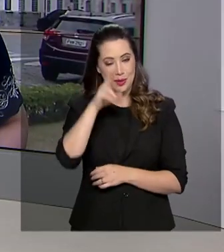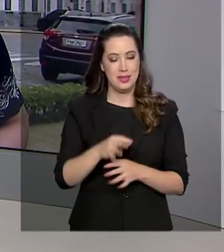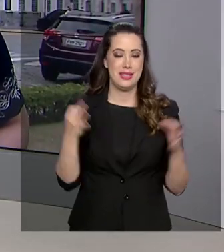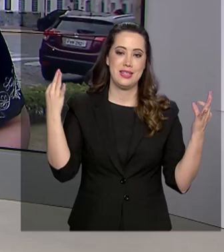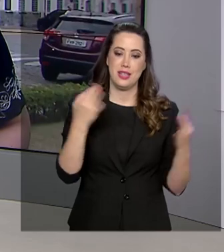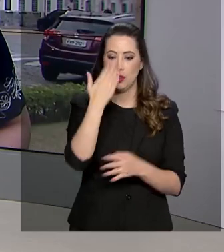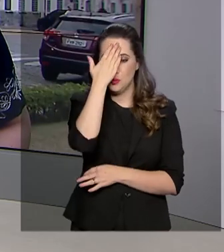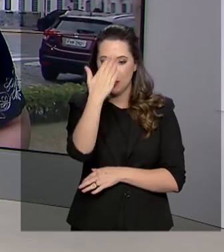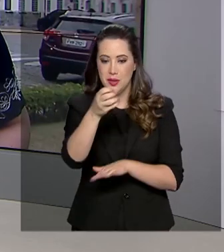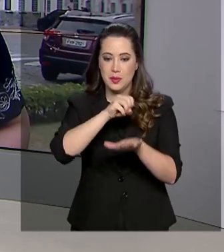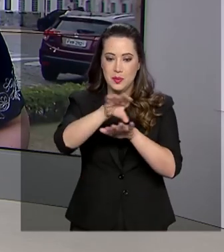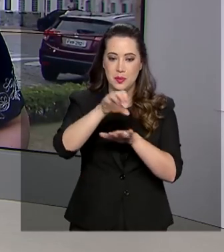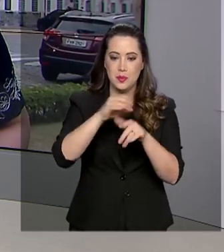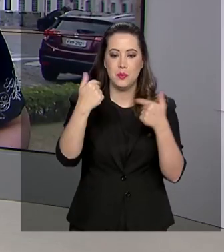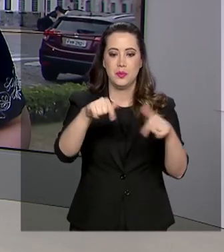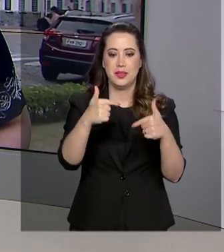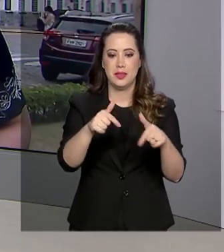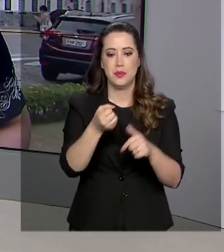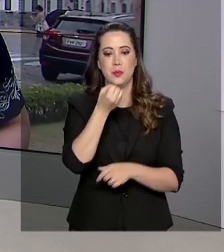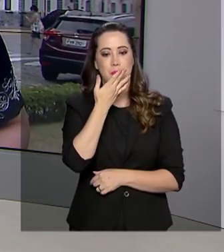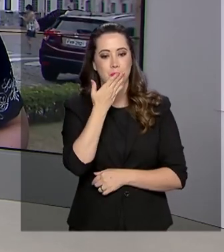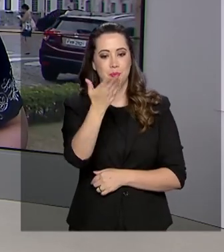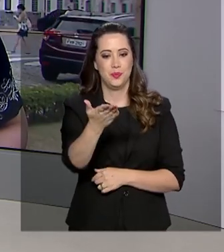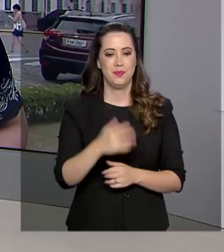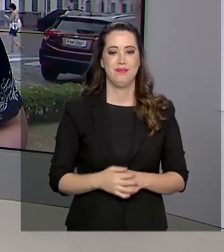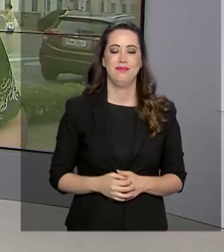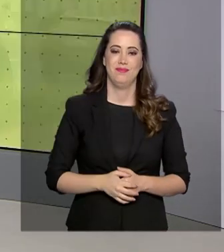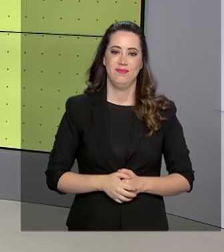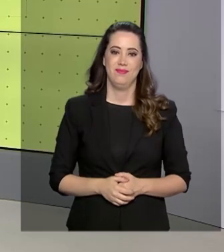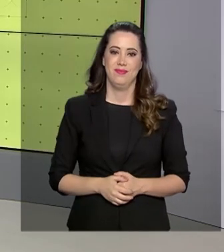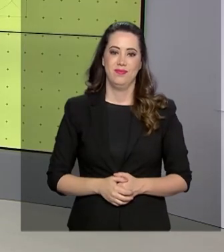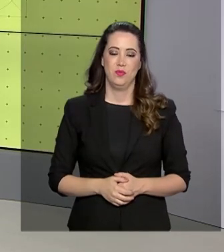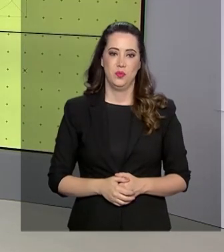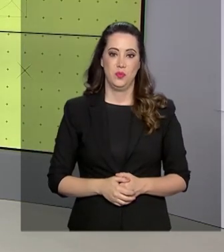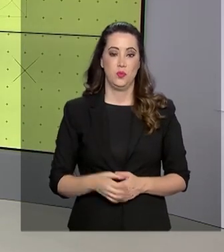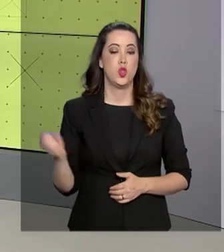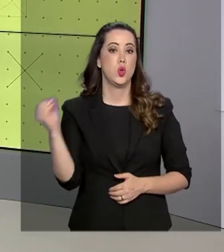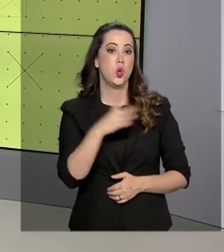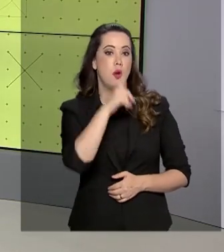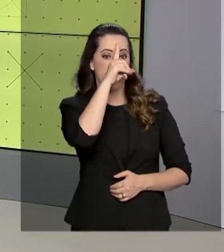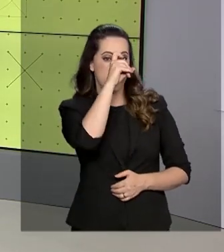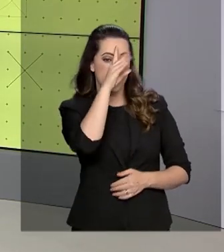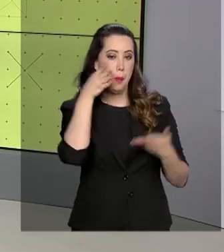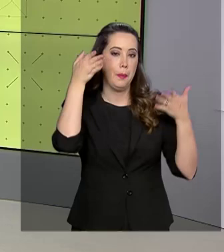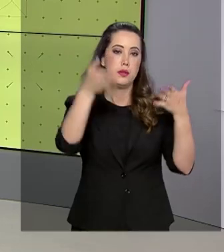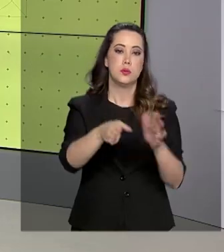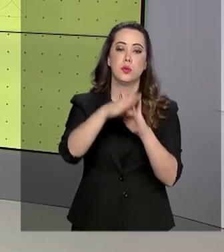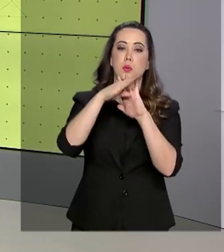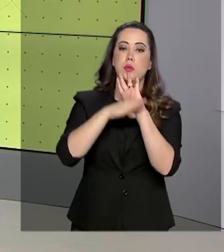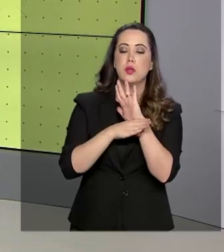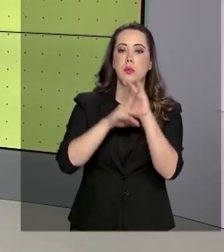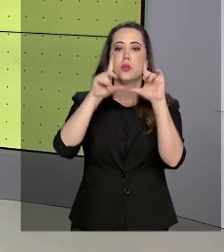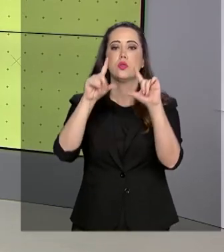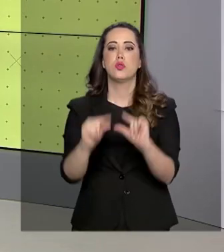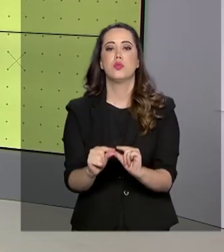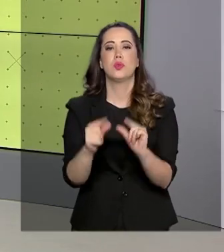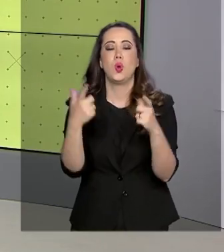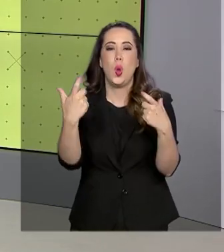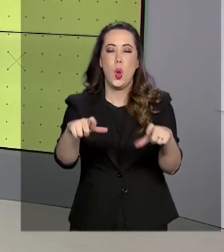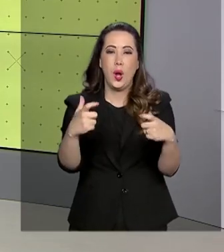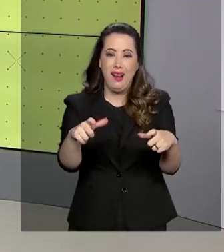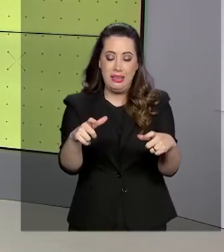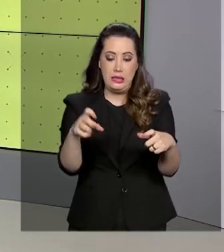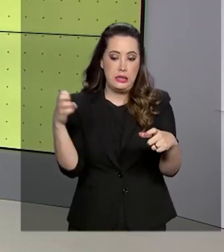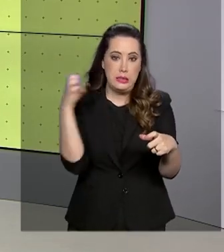Vanessa. Muito obrigado pelas informações. Bom trabalho aí para você. Novos hospitais participam do projeto para reduzir a lotação